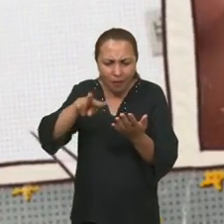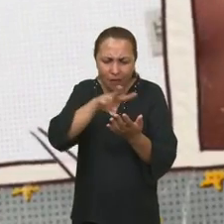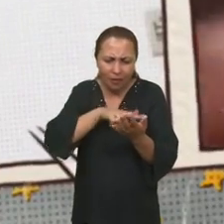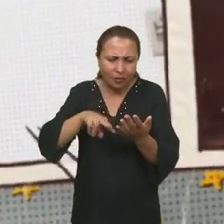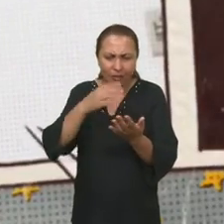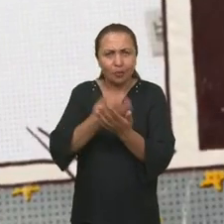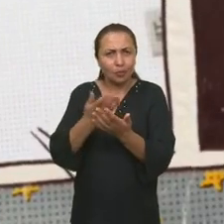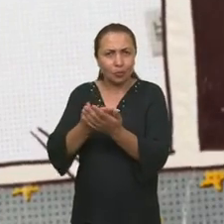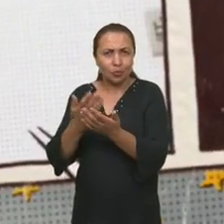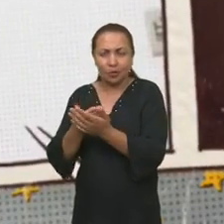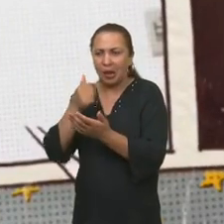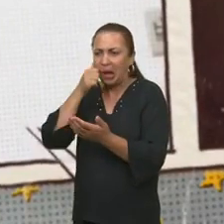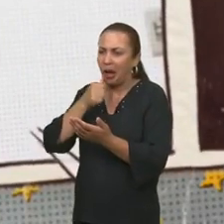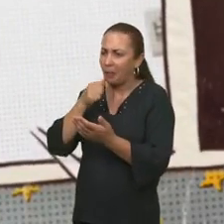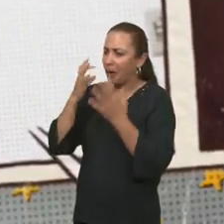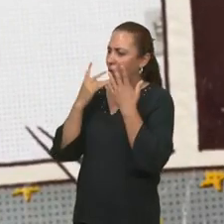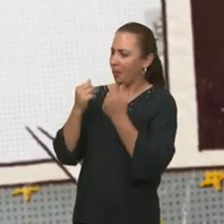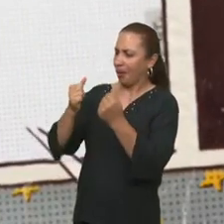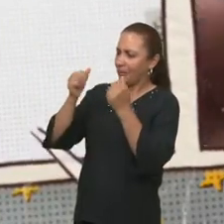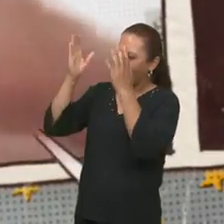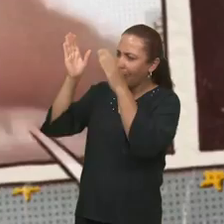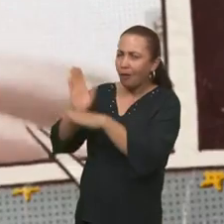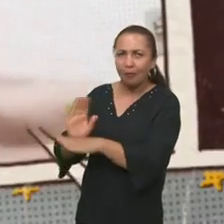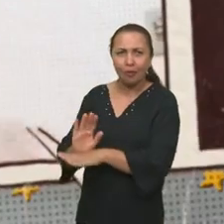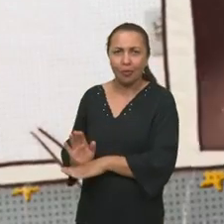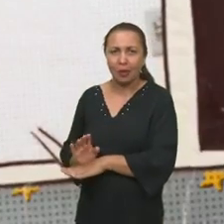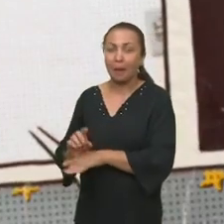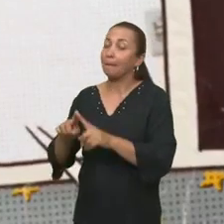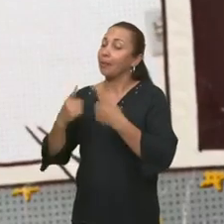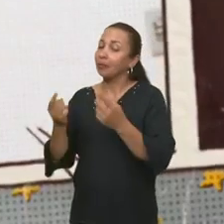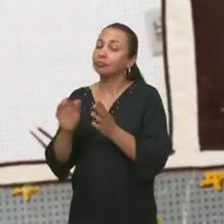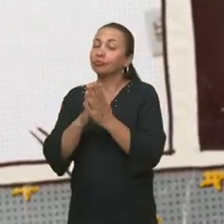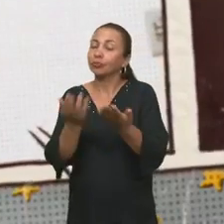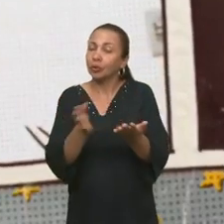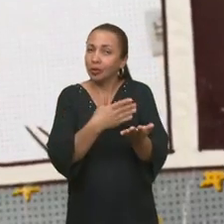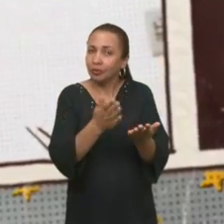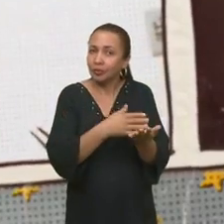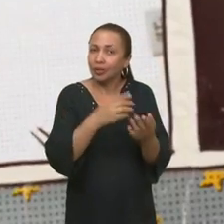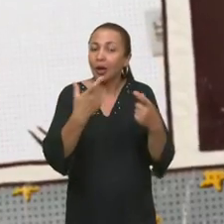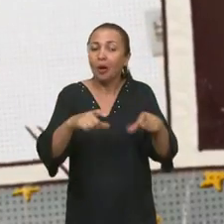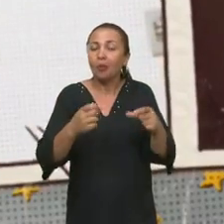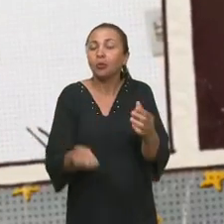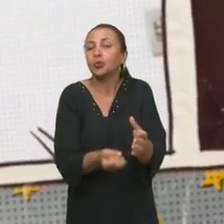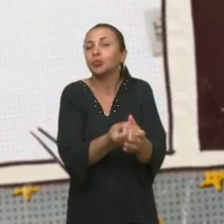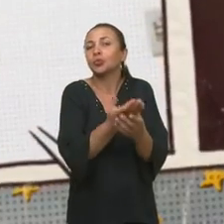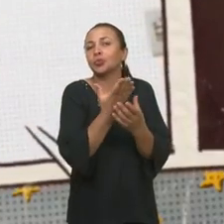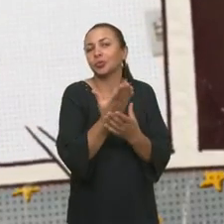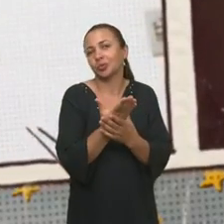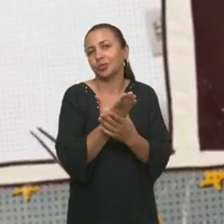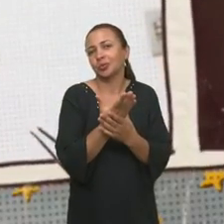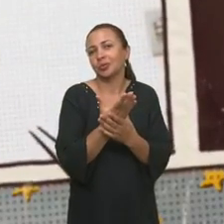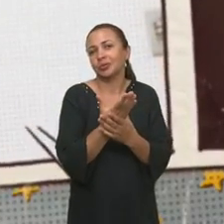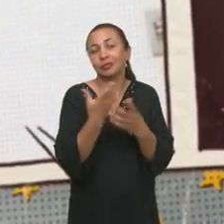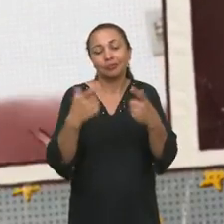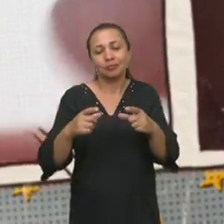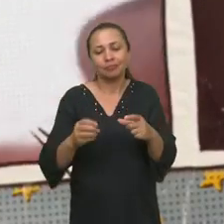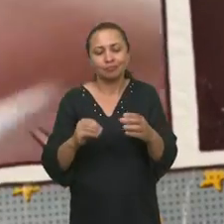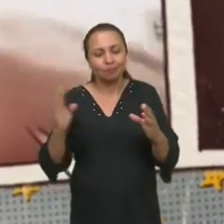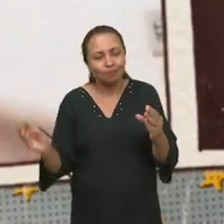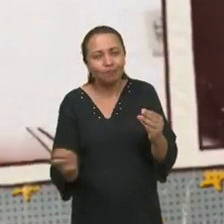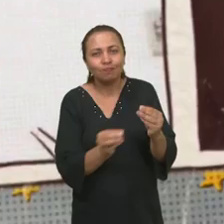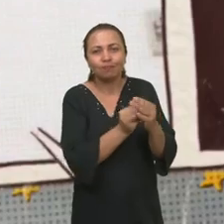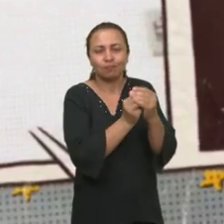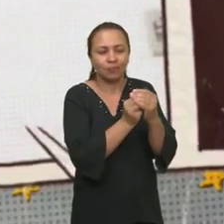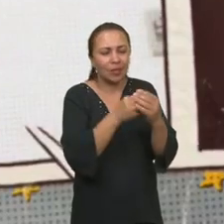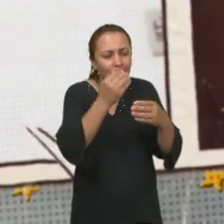visa estudar a Mulher Maravilha a partir de filmes, mas sim dos quadrinhos, que é onde ela nasce, é onde está ali,